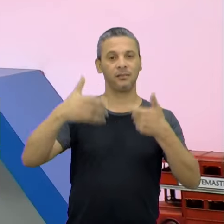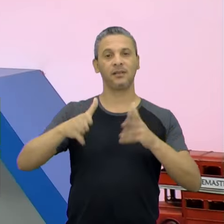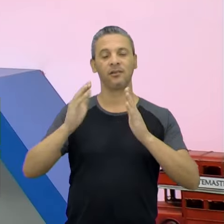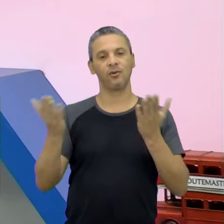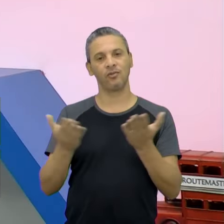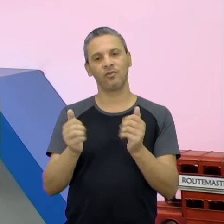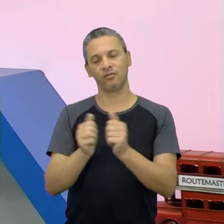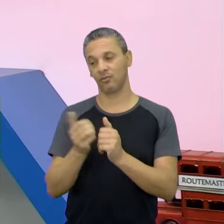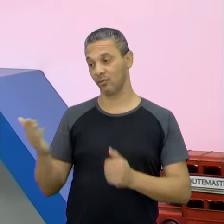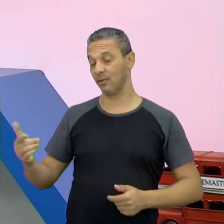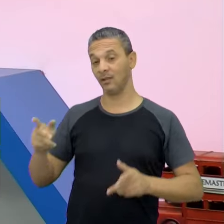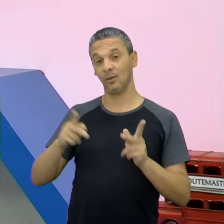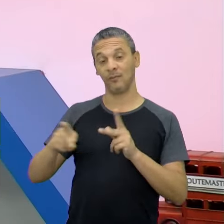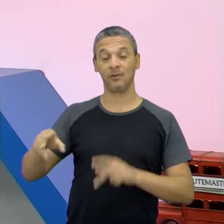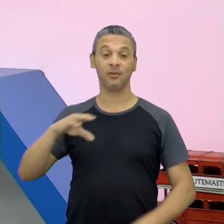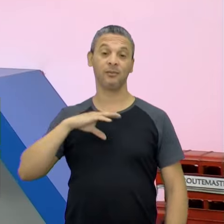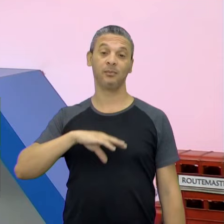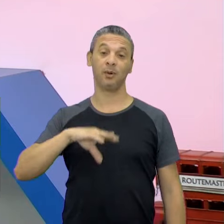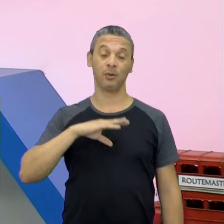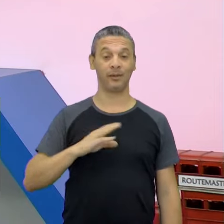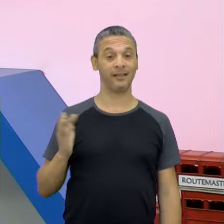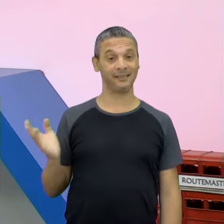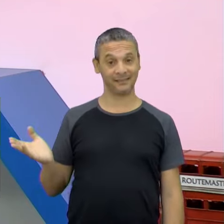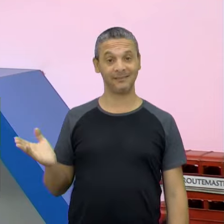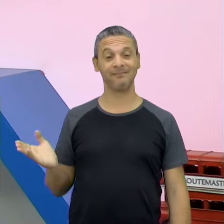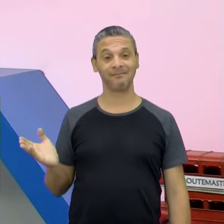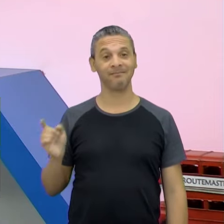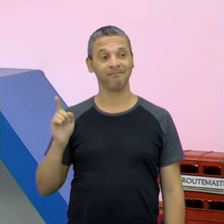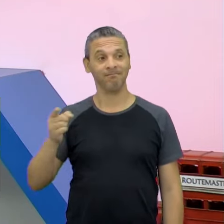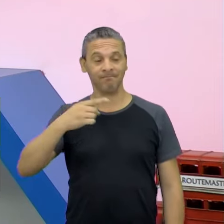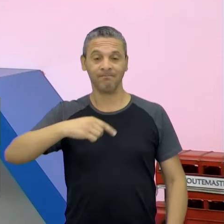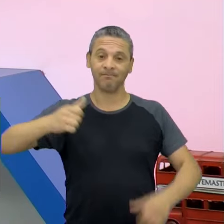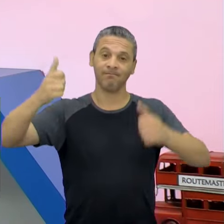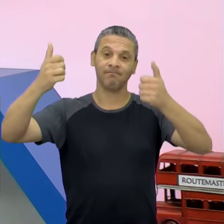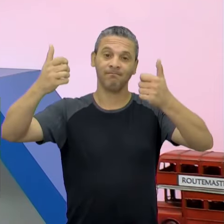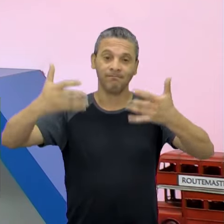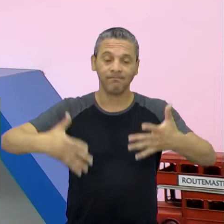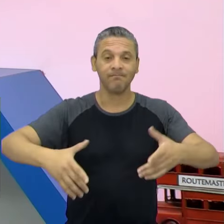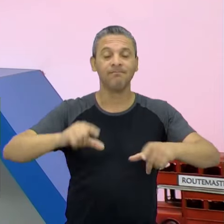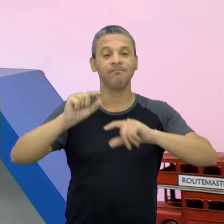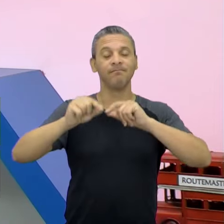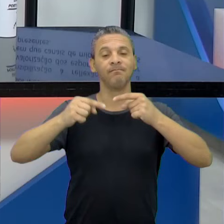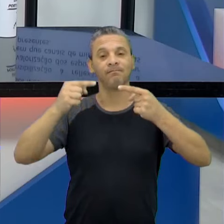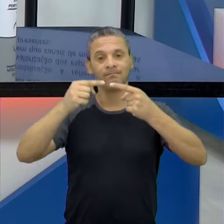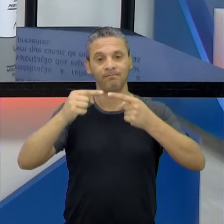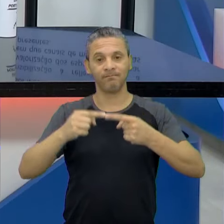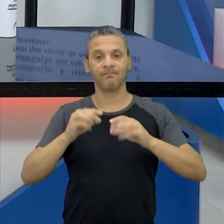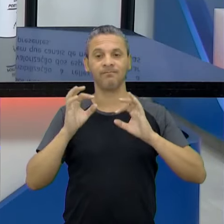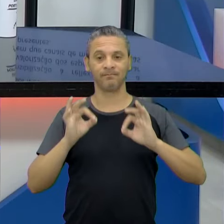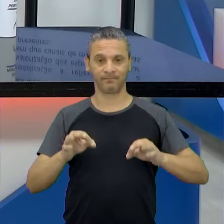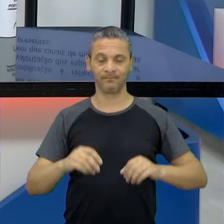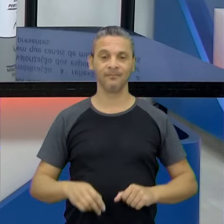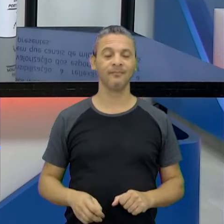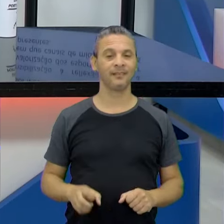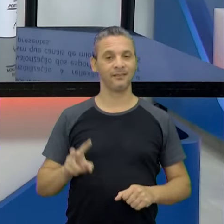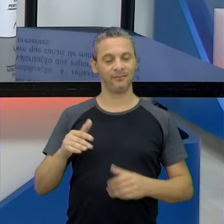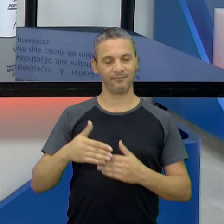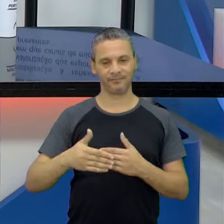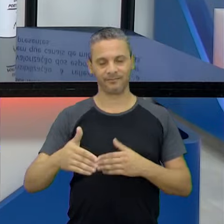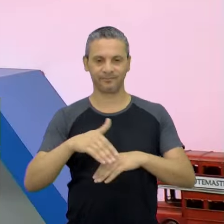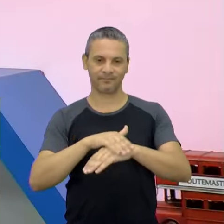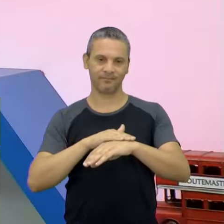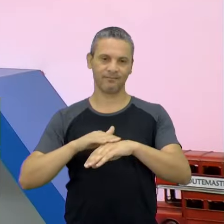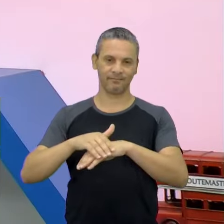vim com um professor de língua portuguesa aí para reforçar aquilo que eu expliquei. Certo, falaremos sobre isso. Falei